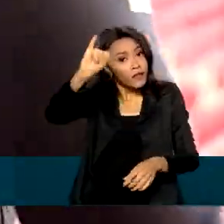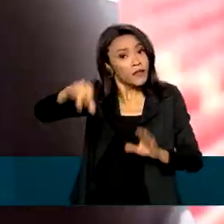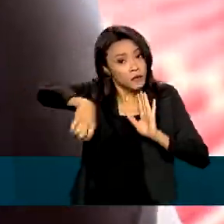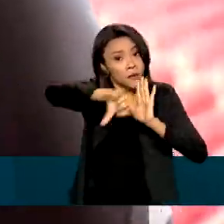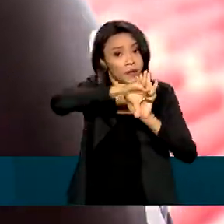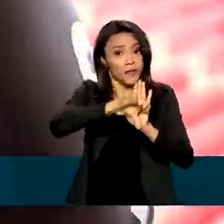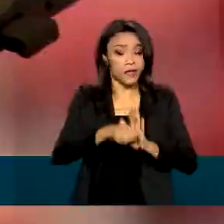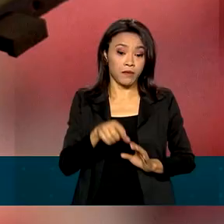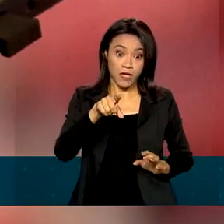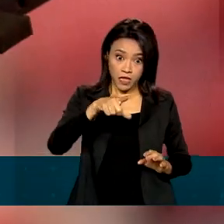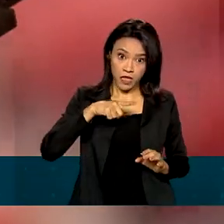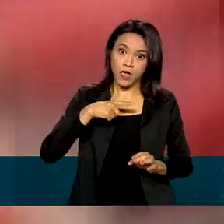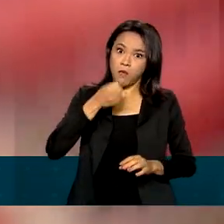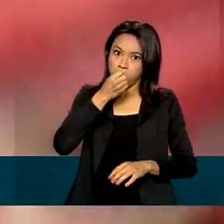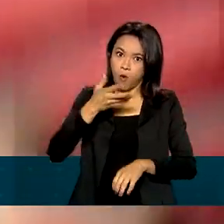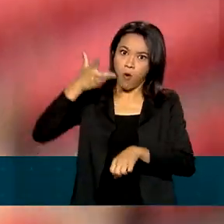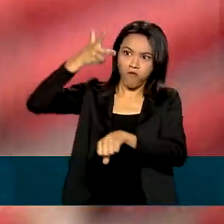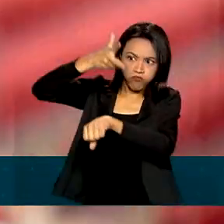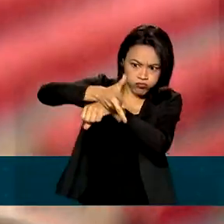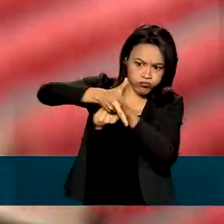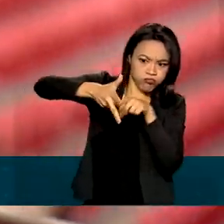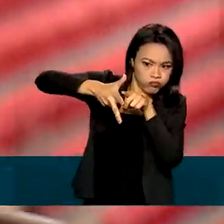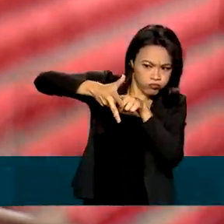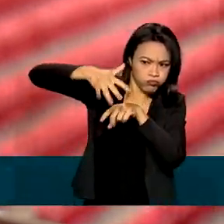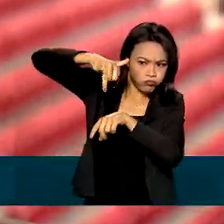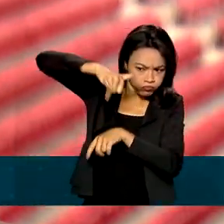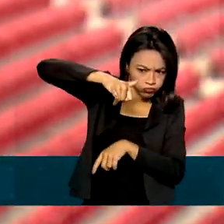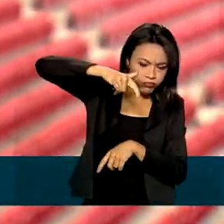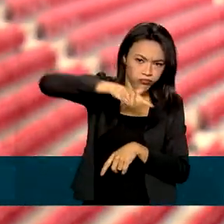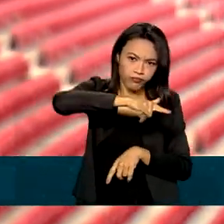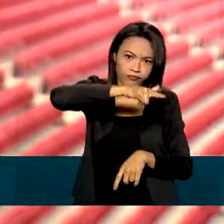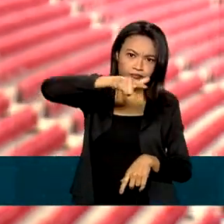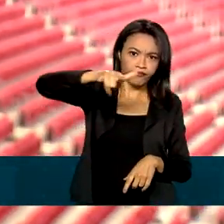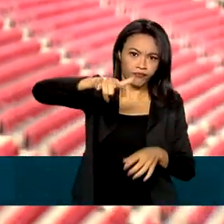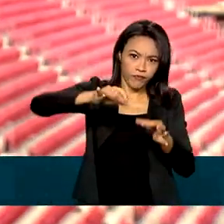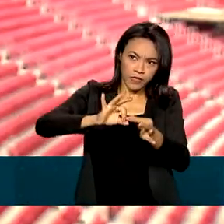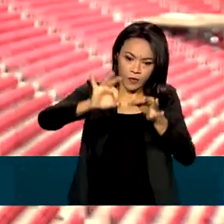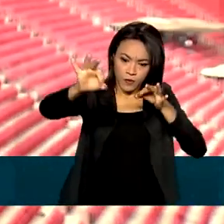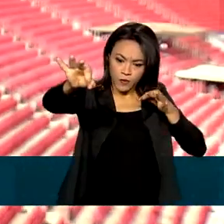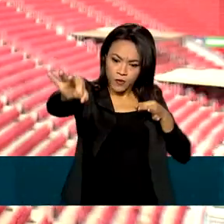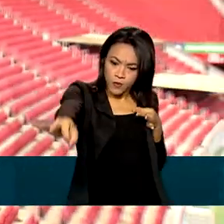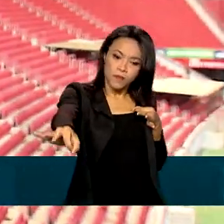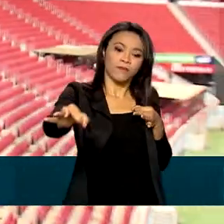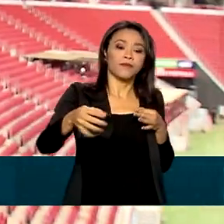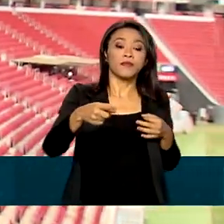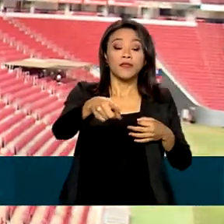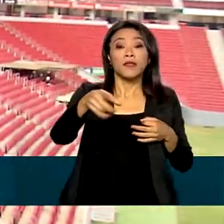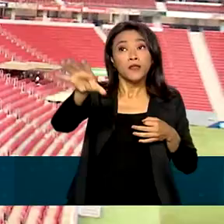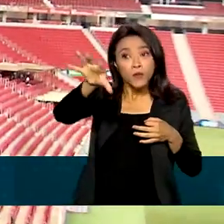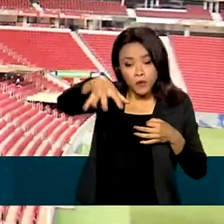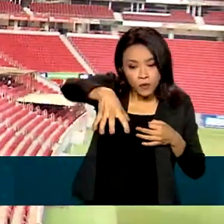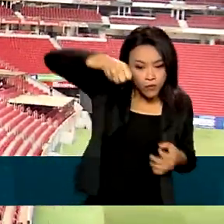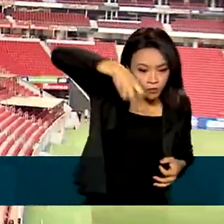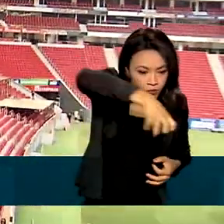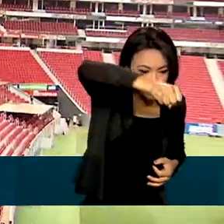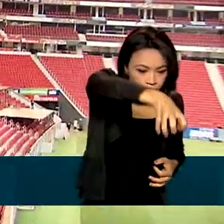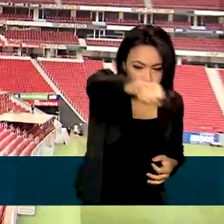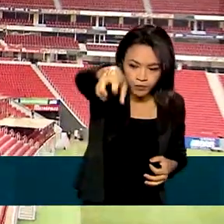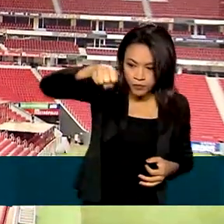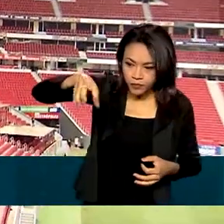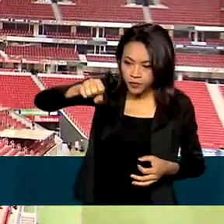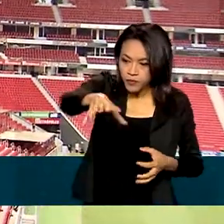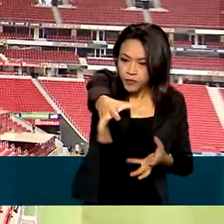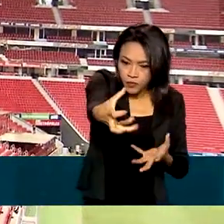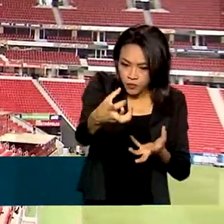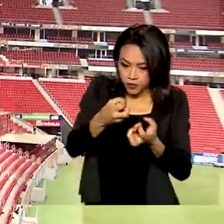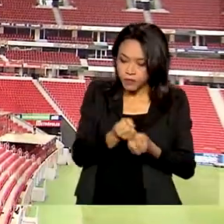alta nitidez e serão operados remotamente pelos agentes. As imagens capturadas serão transmitidas para uma equipe da Polícia